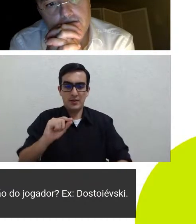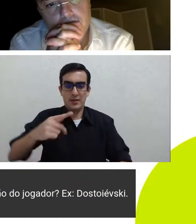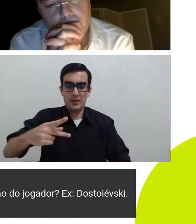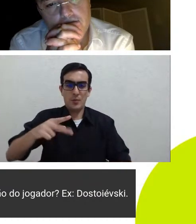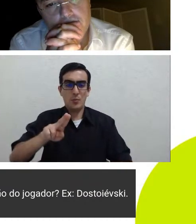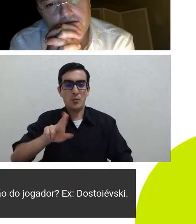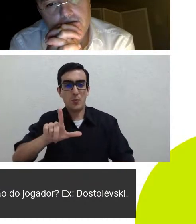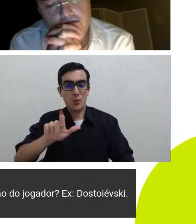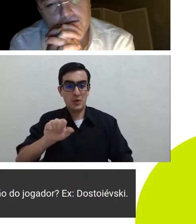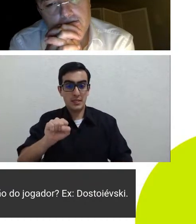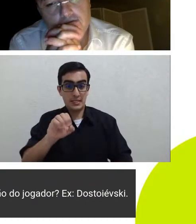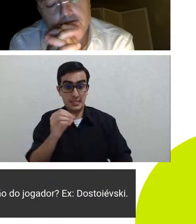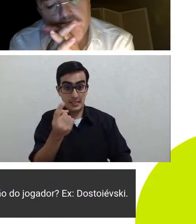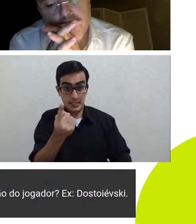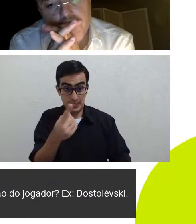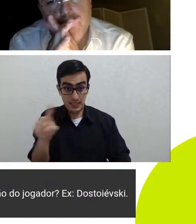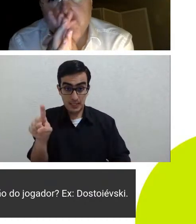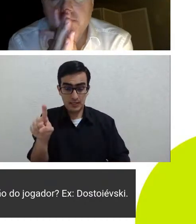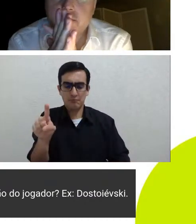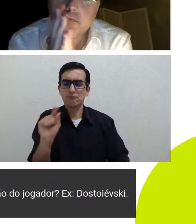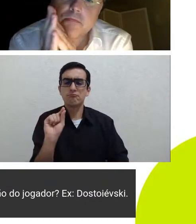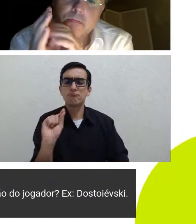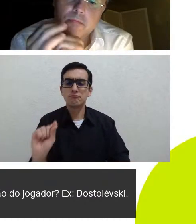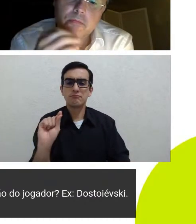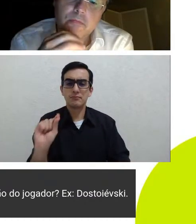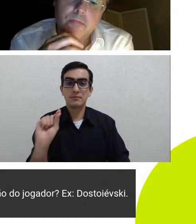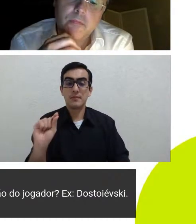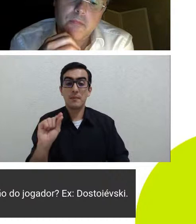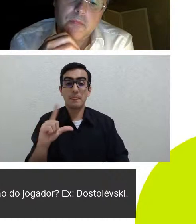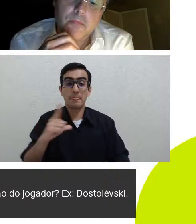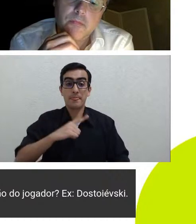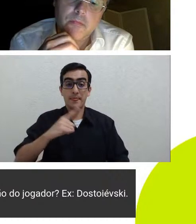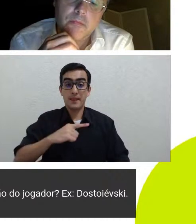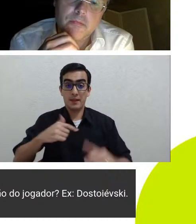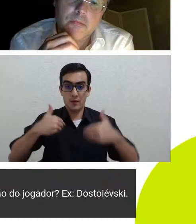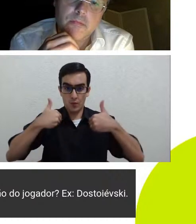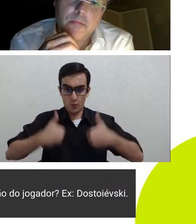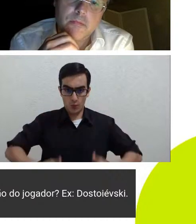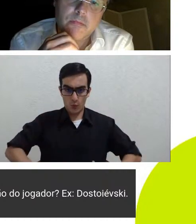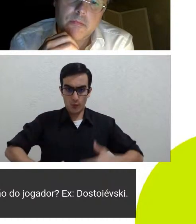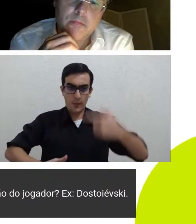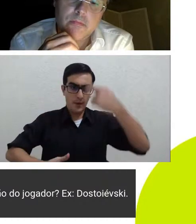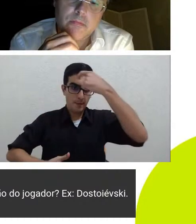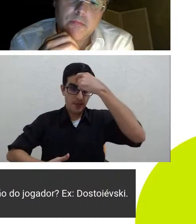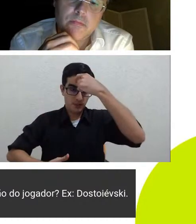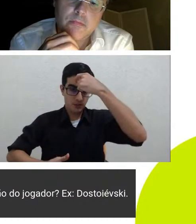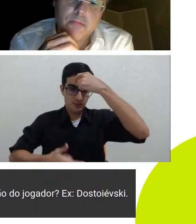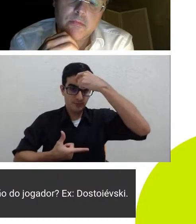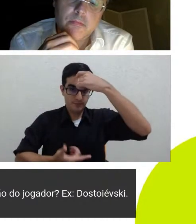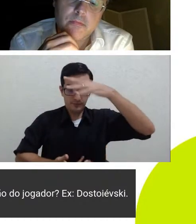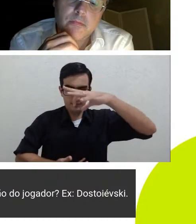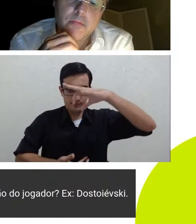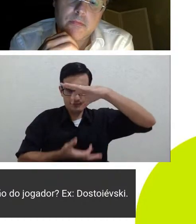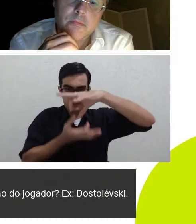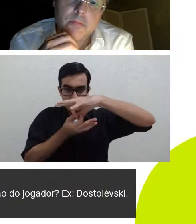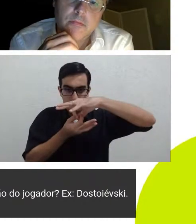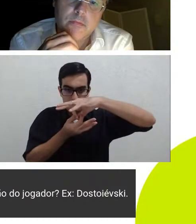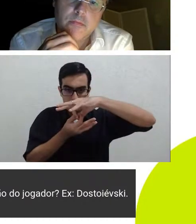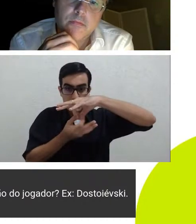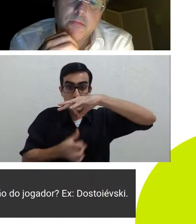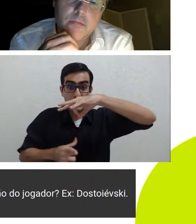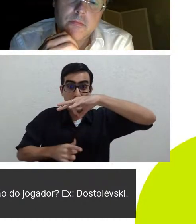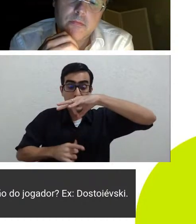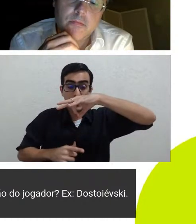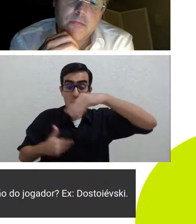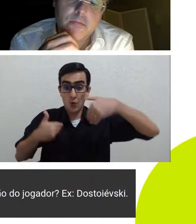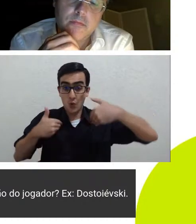não é a função a pulsão ela é entre o corpo e a mente ela deriva do corpo